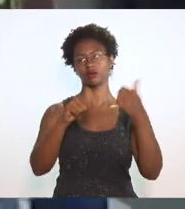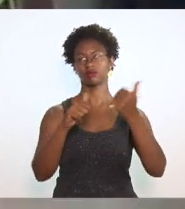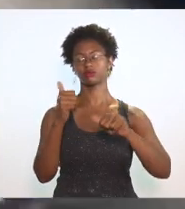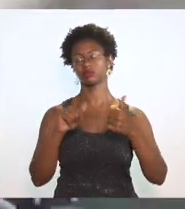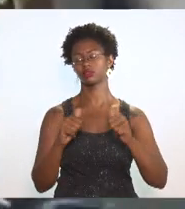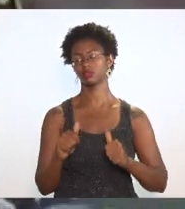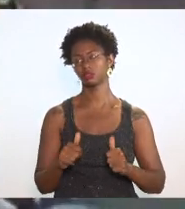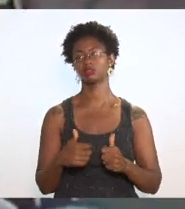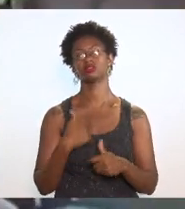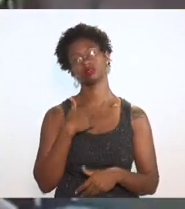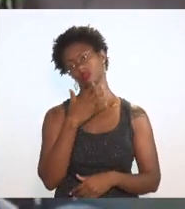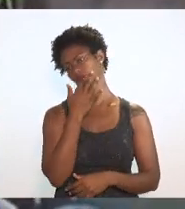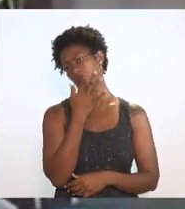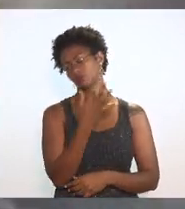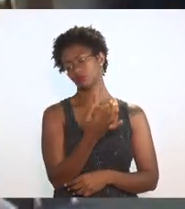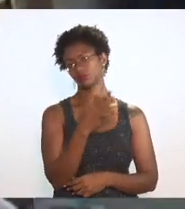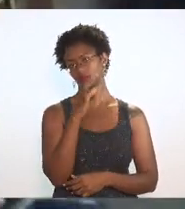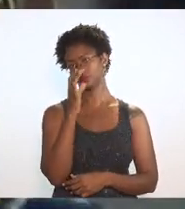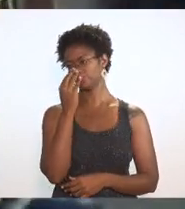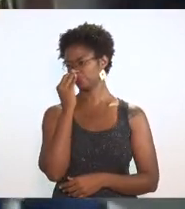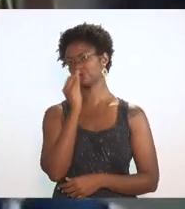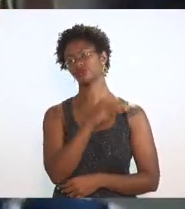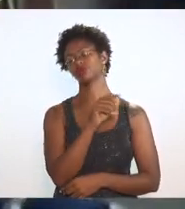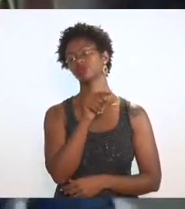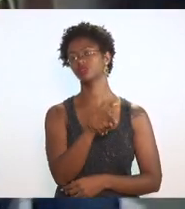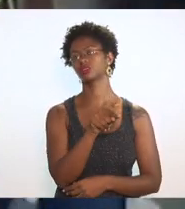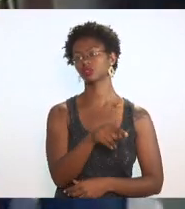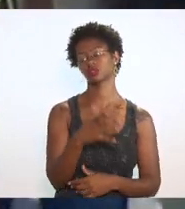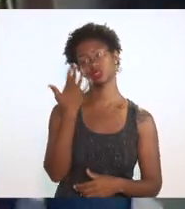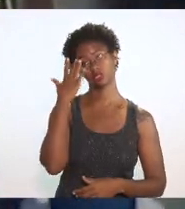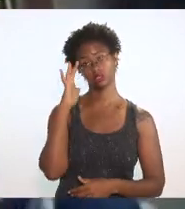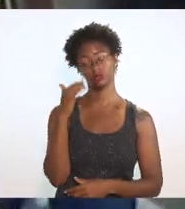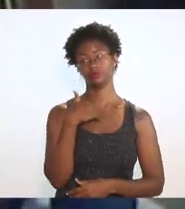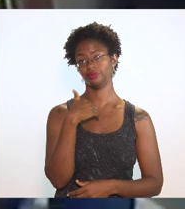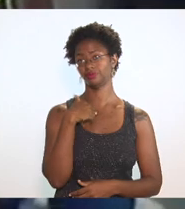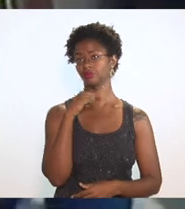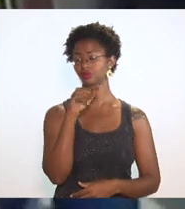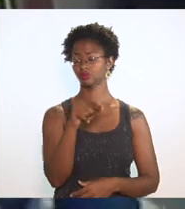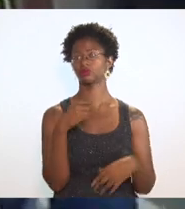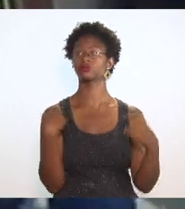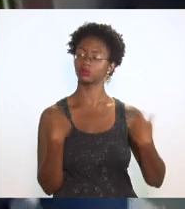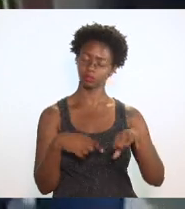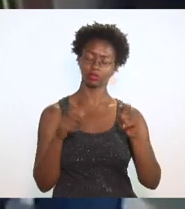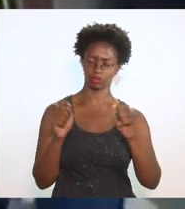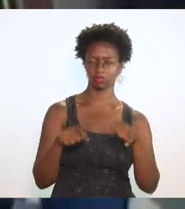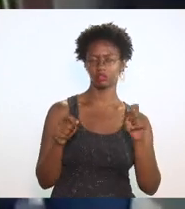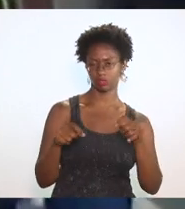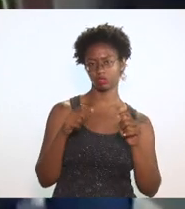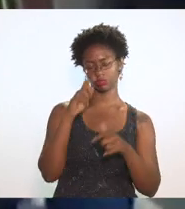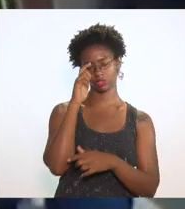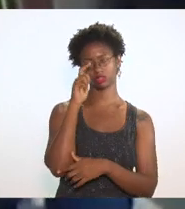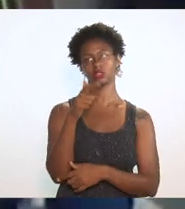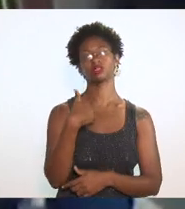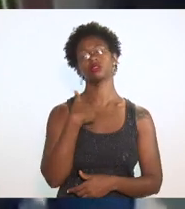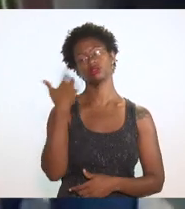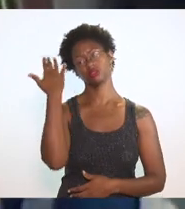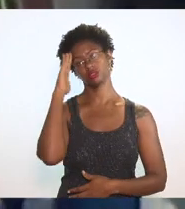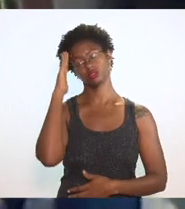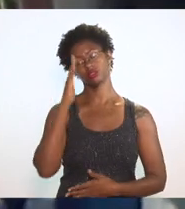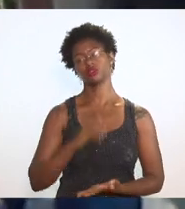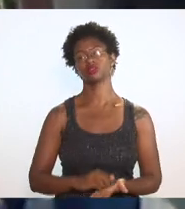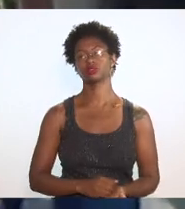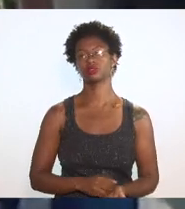eu opinaria pela rejeição acho que nesse caso e vai atender porque pelo que eu entendi é o que é